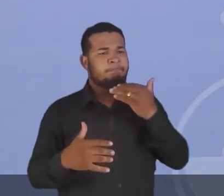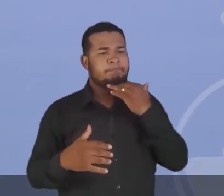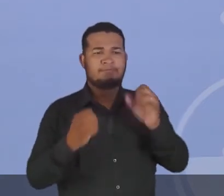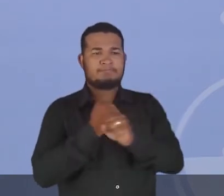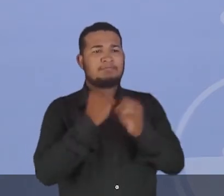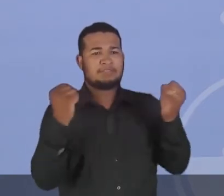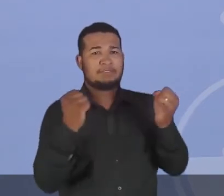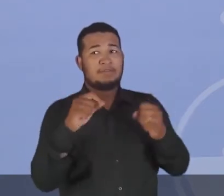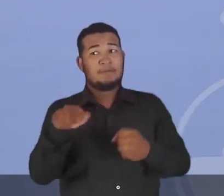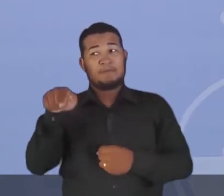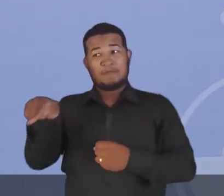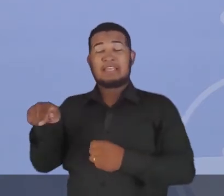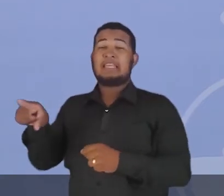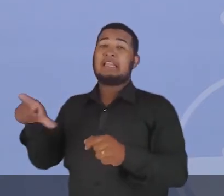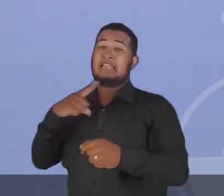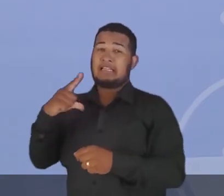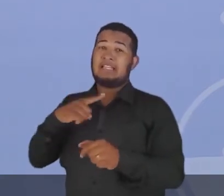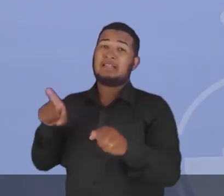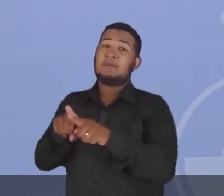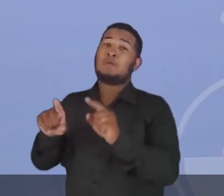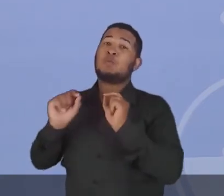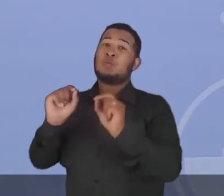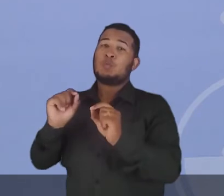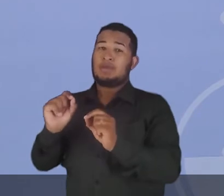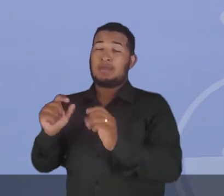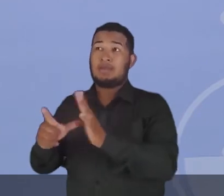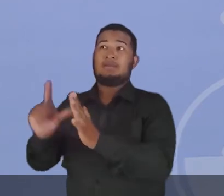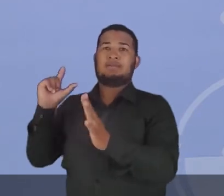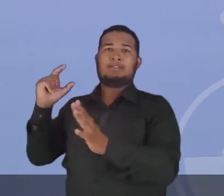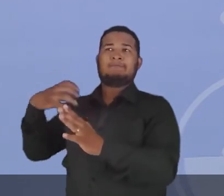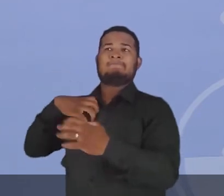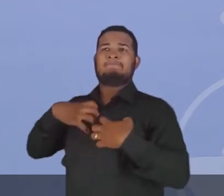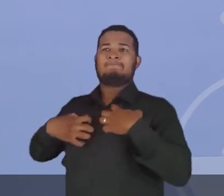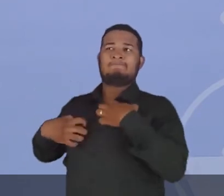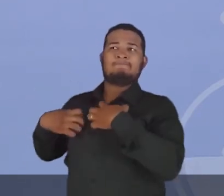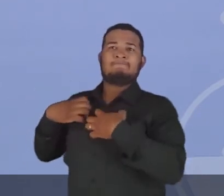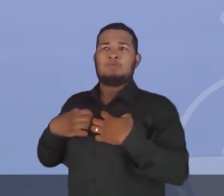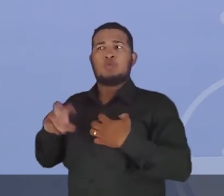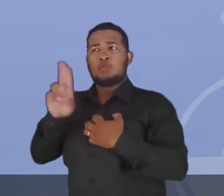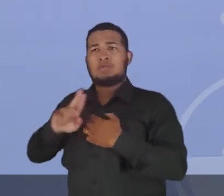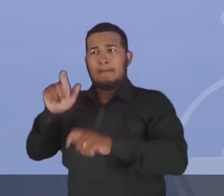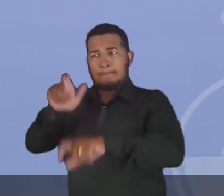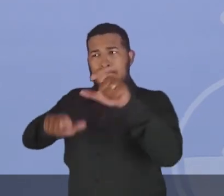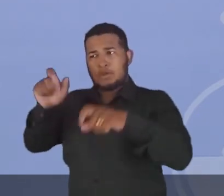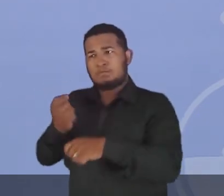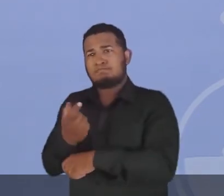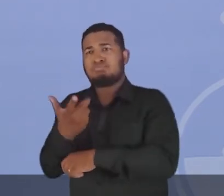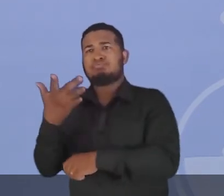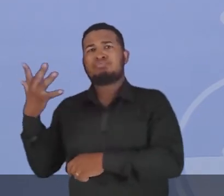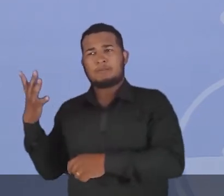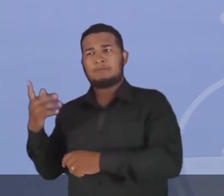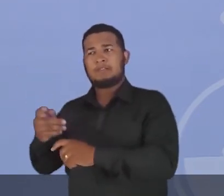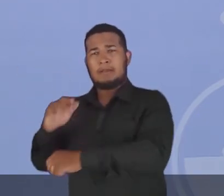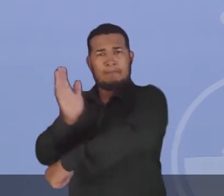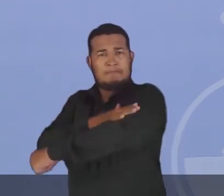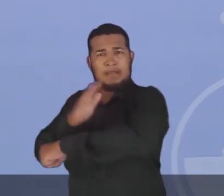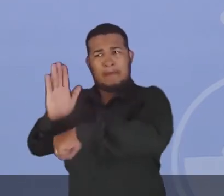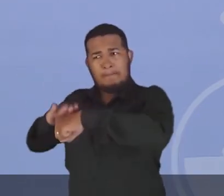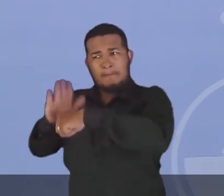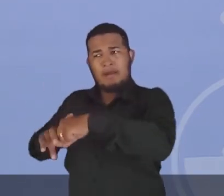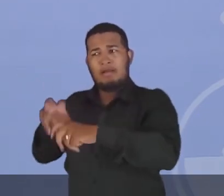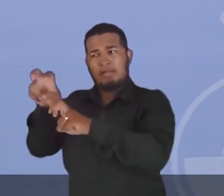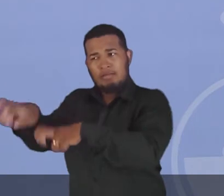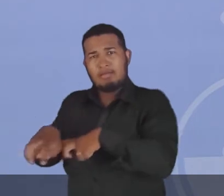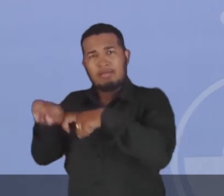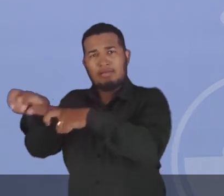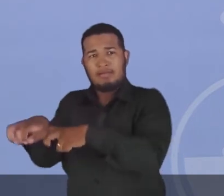ele ainda estava numa situação anterior de usar muita mão de obra com o trabalho braçal. Mas